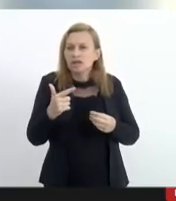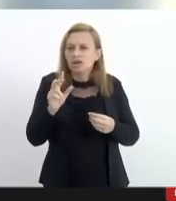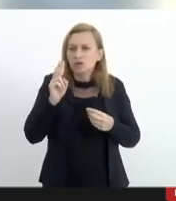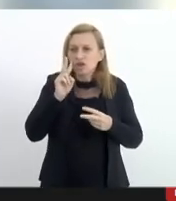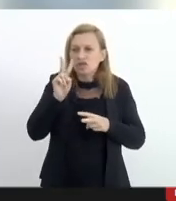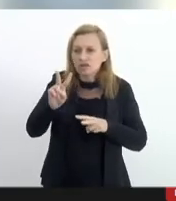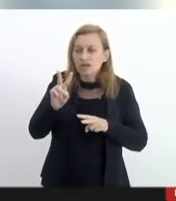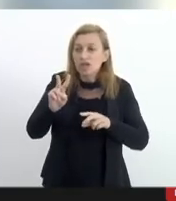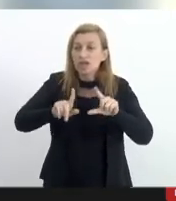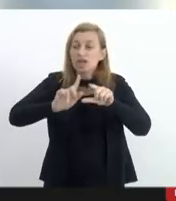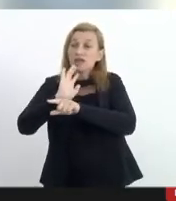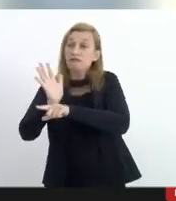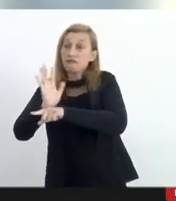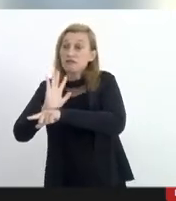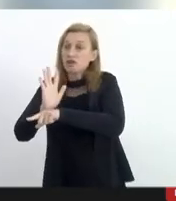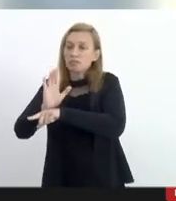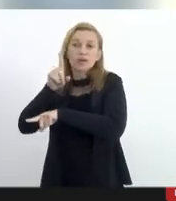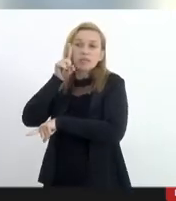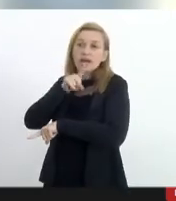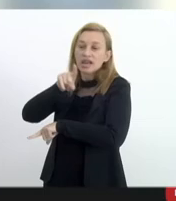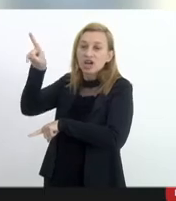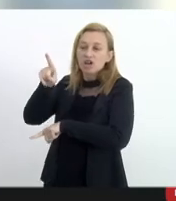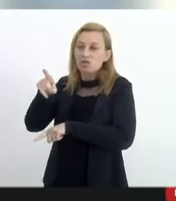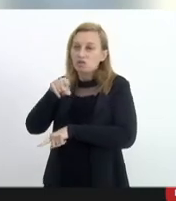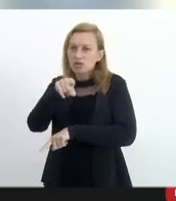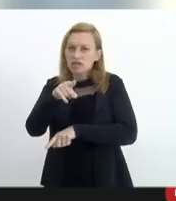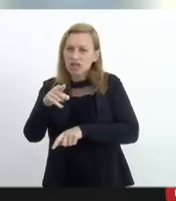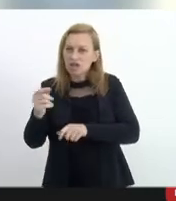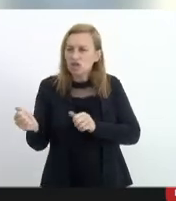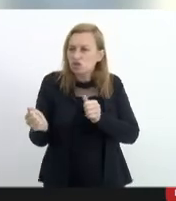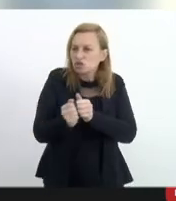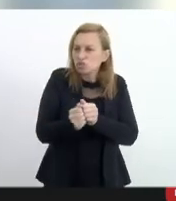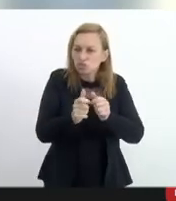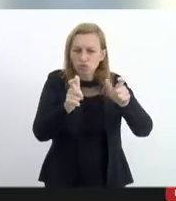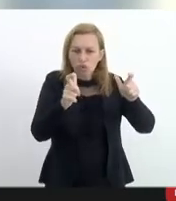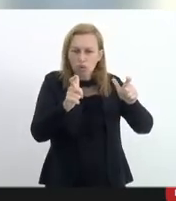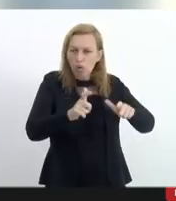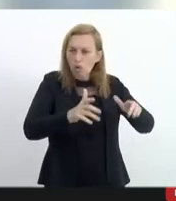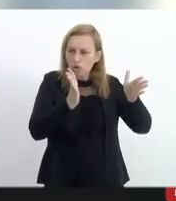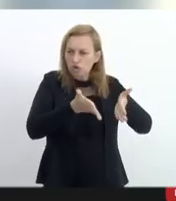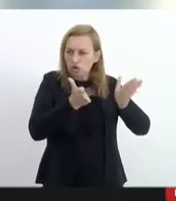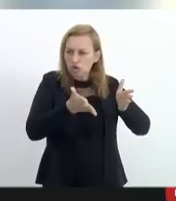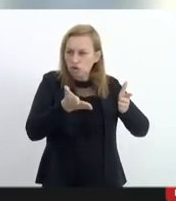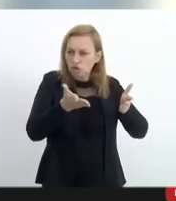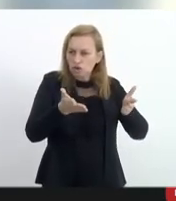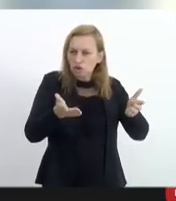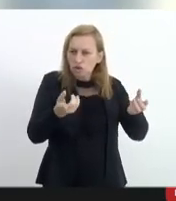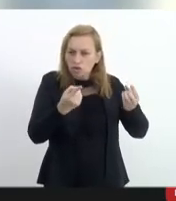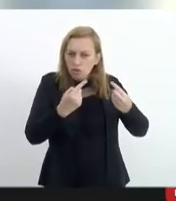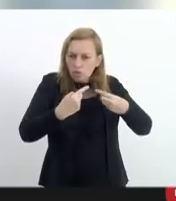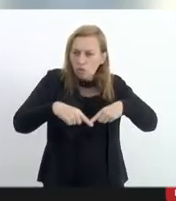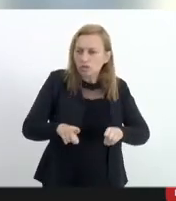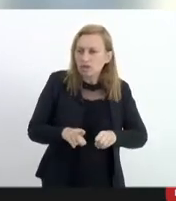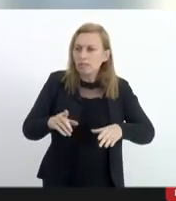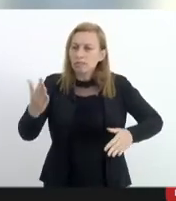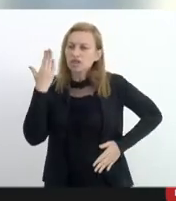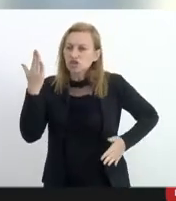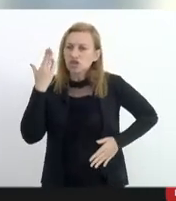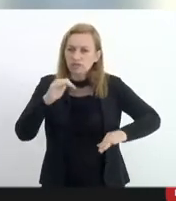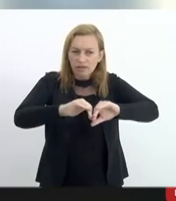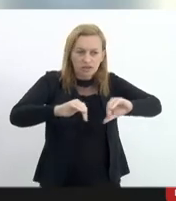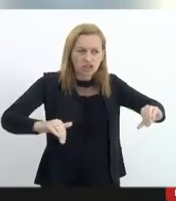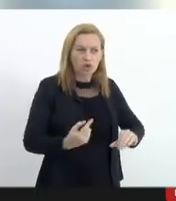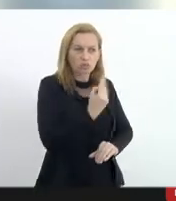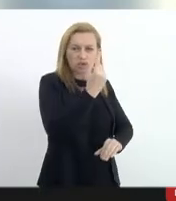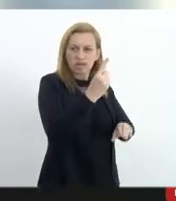norte-americanos você se envolver no confronto hoje vai ficar afastado uma semana para não não trocar mais